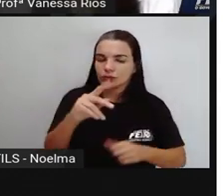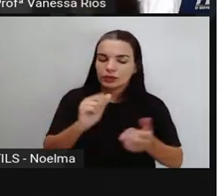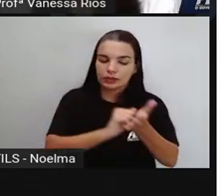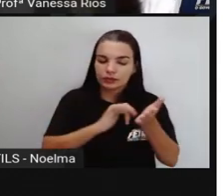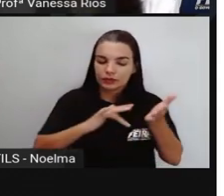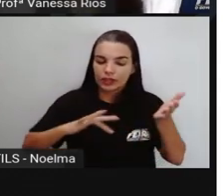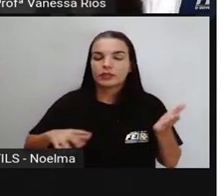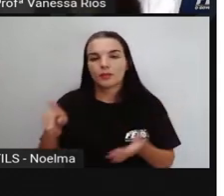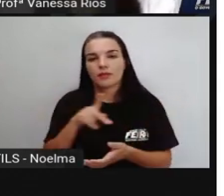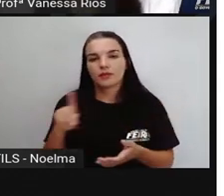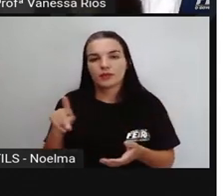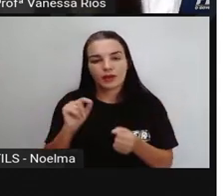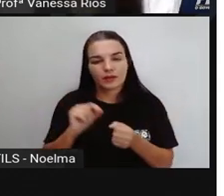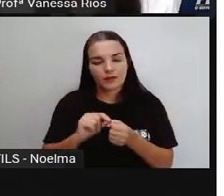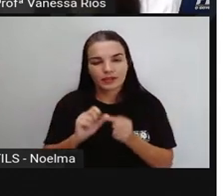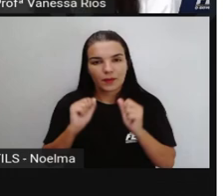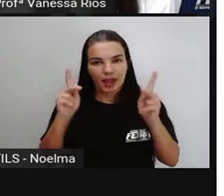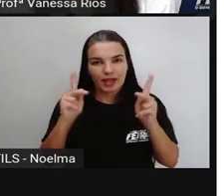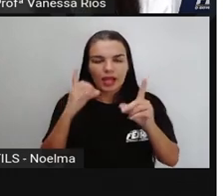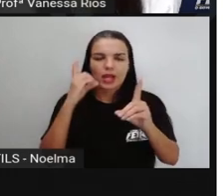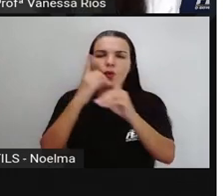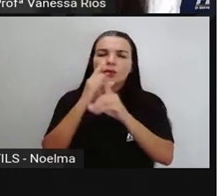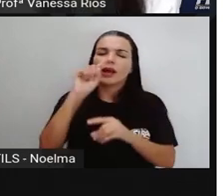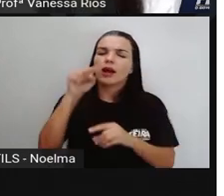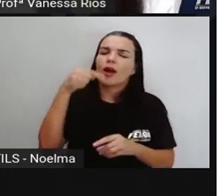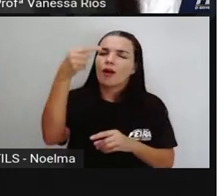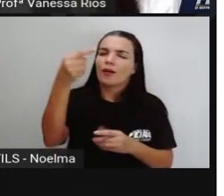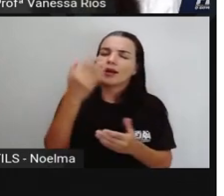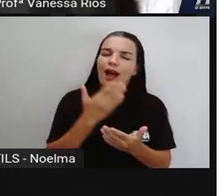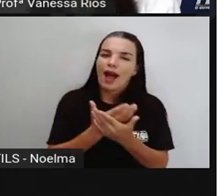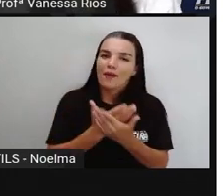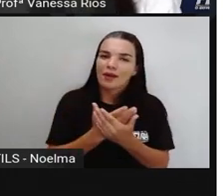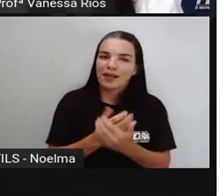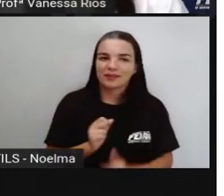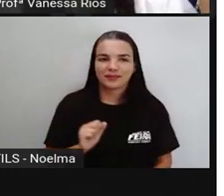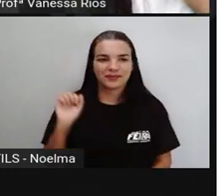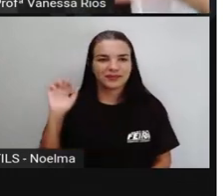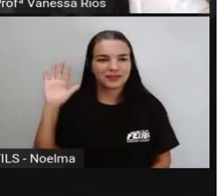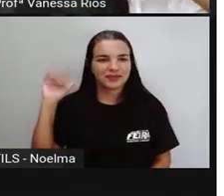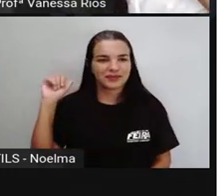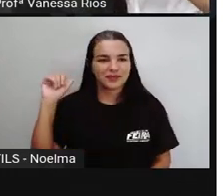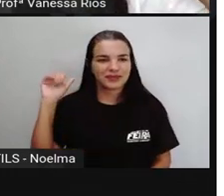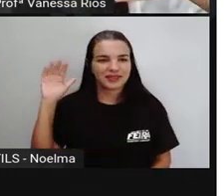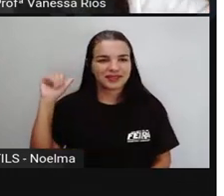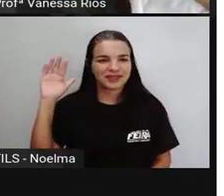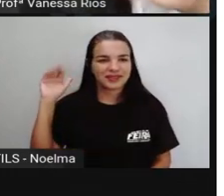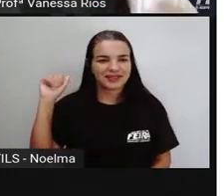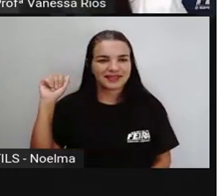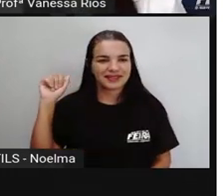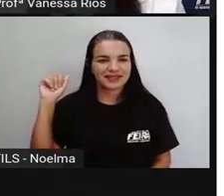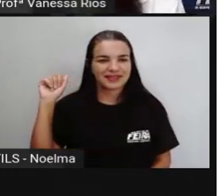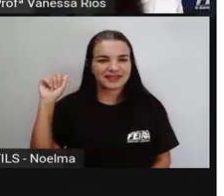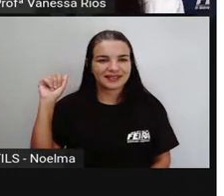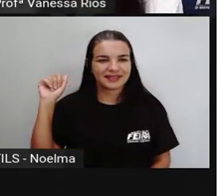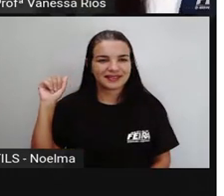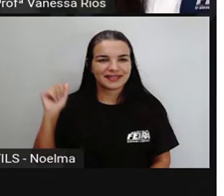professor preparou, tá certo? E a gente se encontra aí na próxima videoaula. Tchau, tchau, turma.